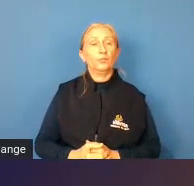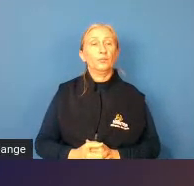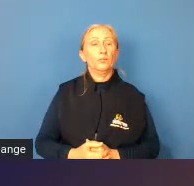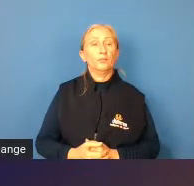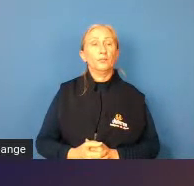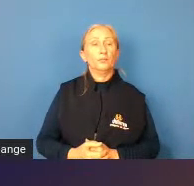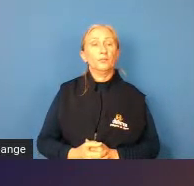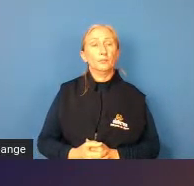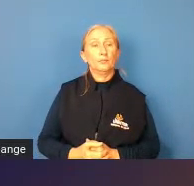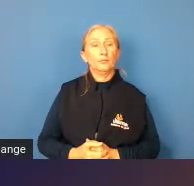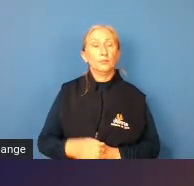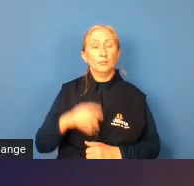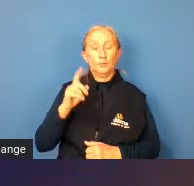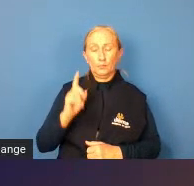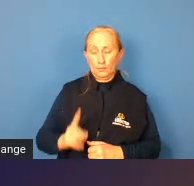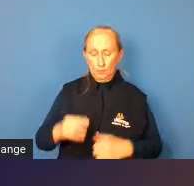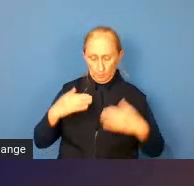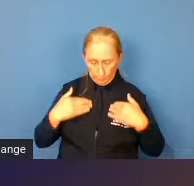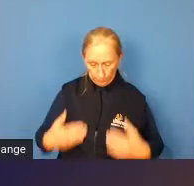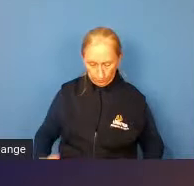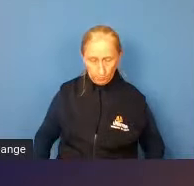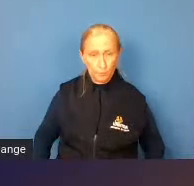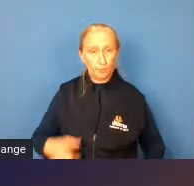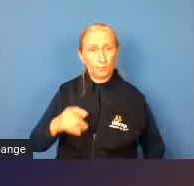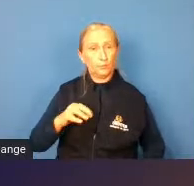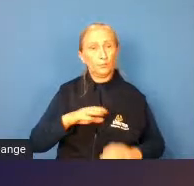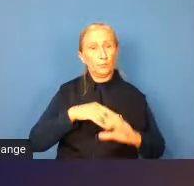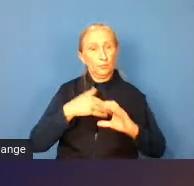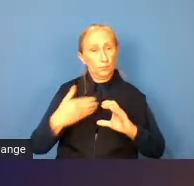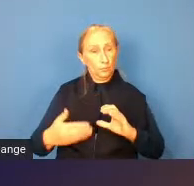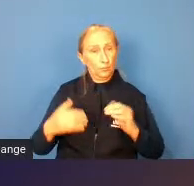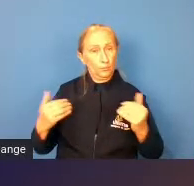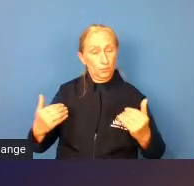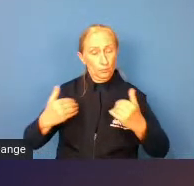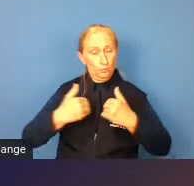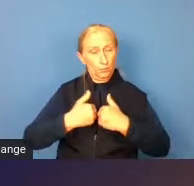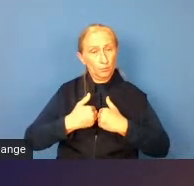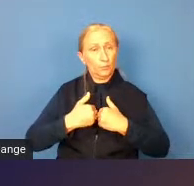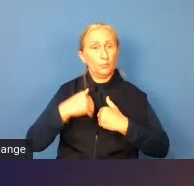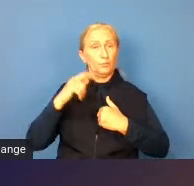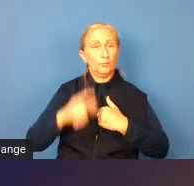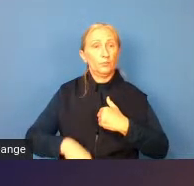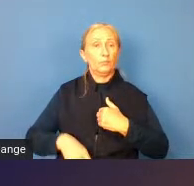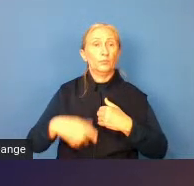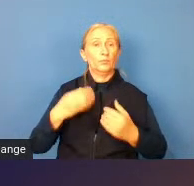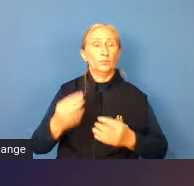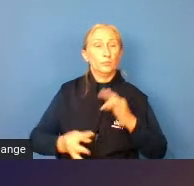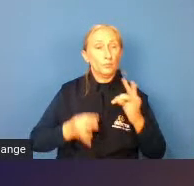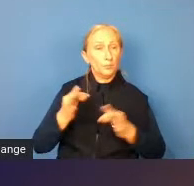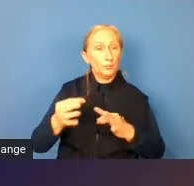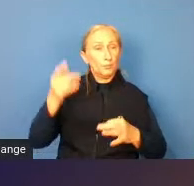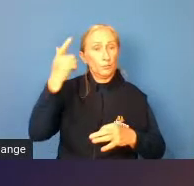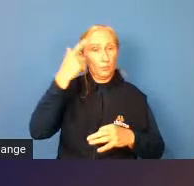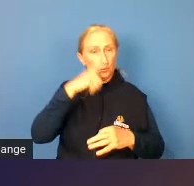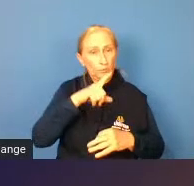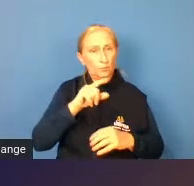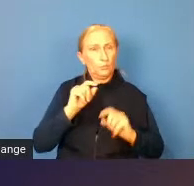sendo os déficits motores uma das características do transtorno do autismo o tratamento para a gente conseguir